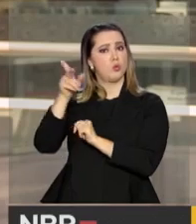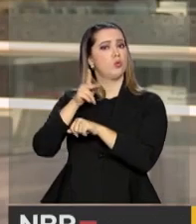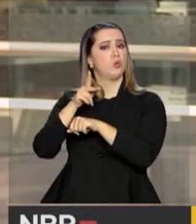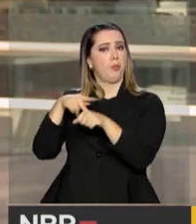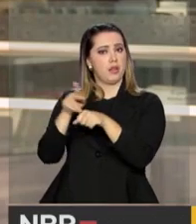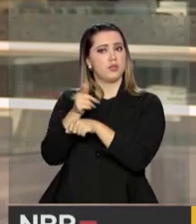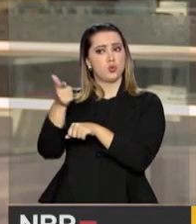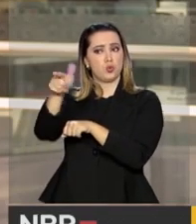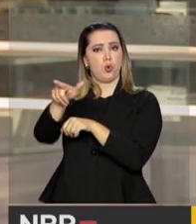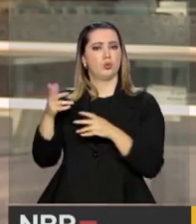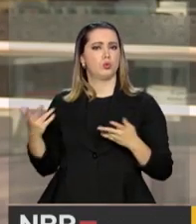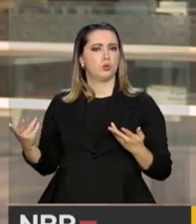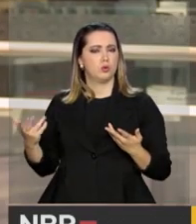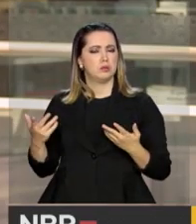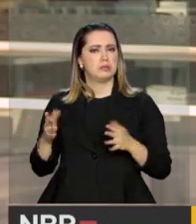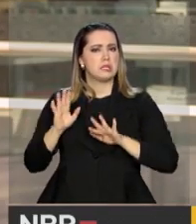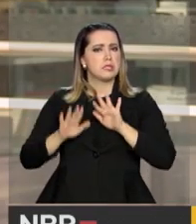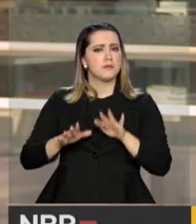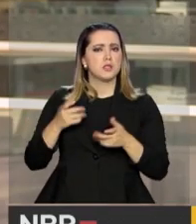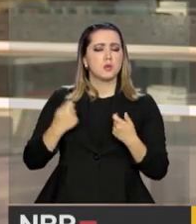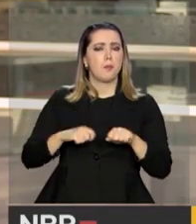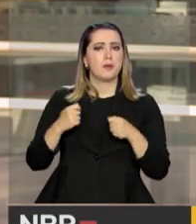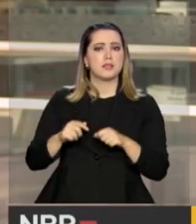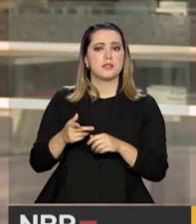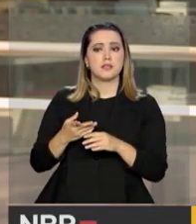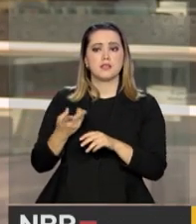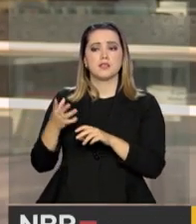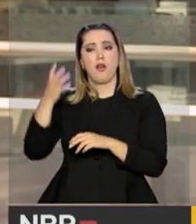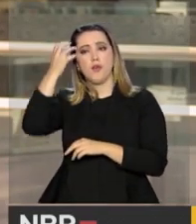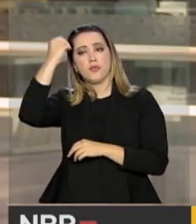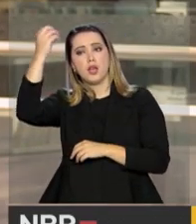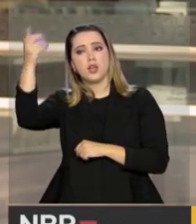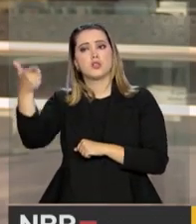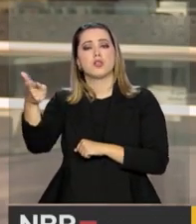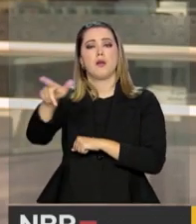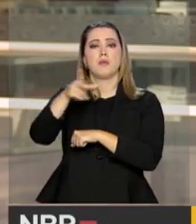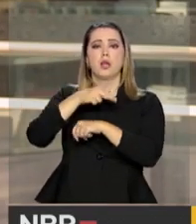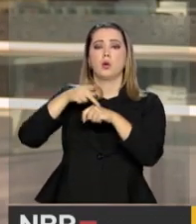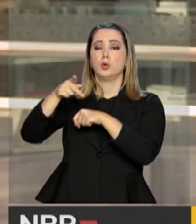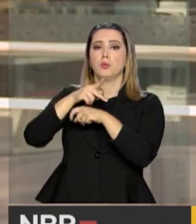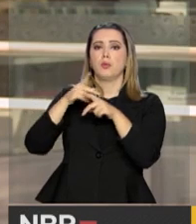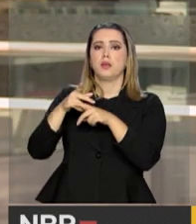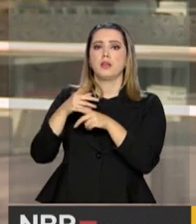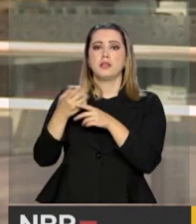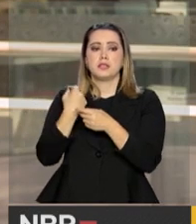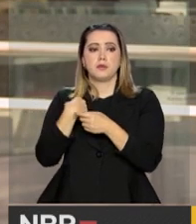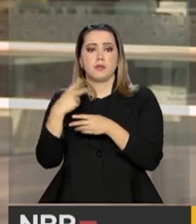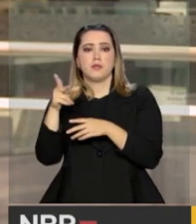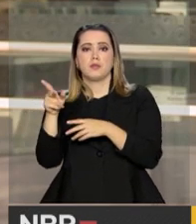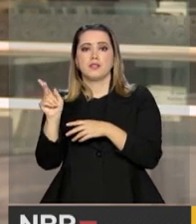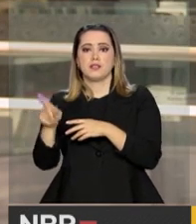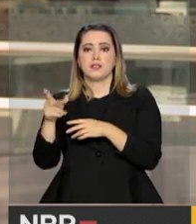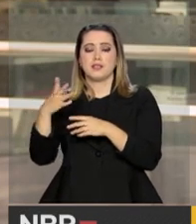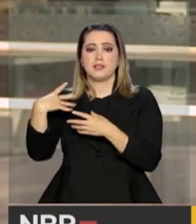ir para aquele país, muitas das vezes, para ser orientado por uma pessoa de um doutor, por exemplo, uma sumidade mundial, porque você